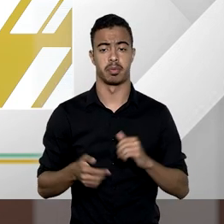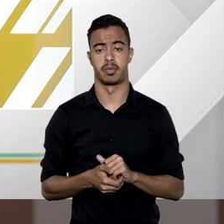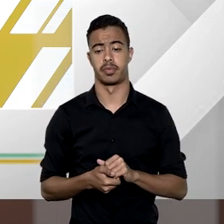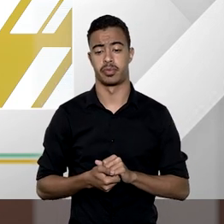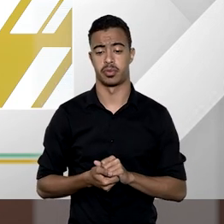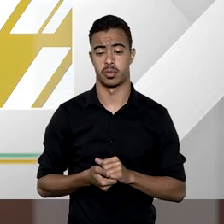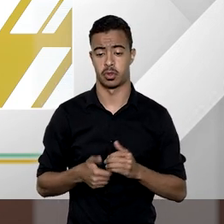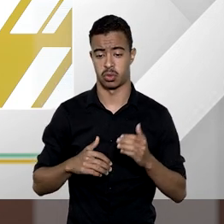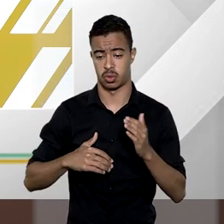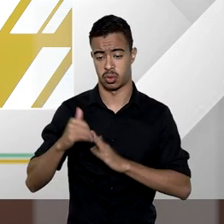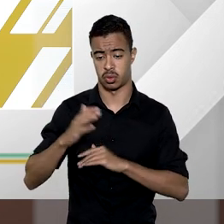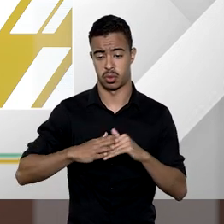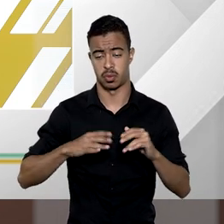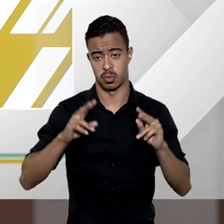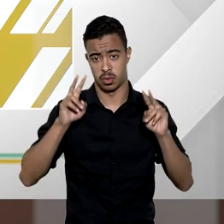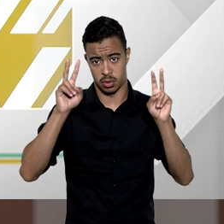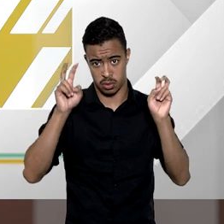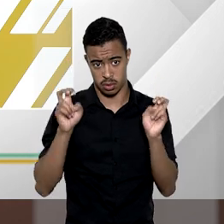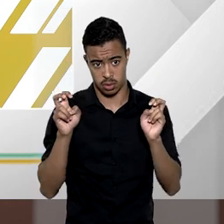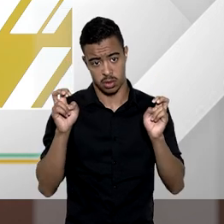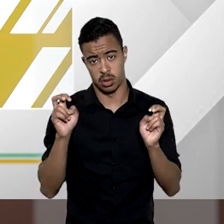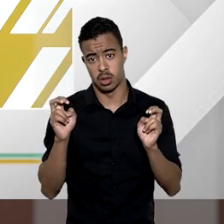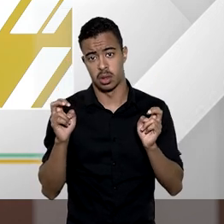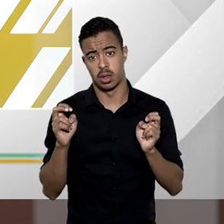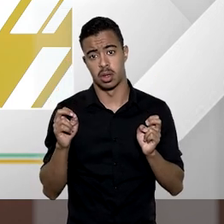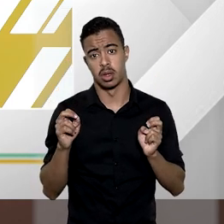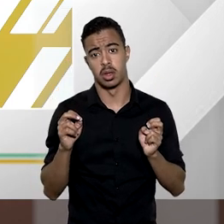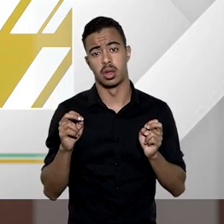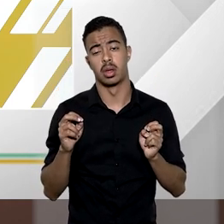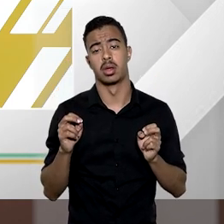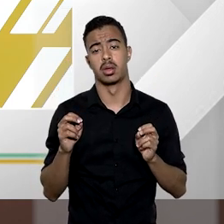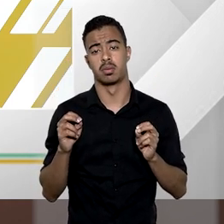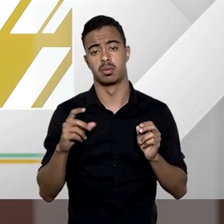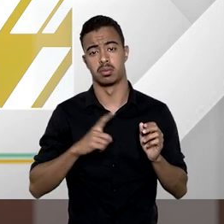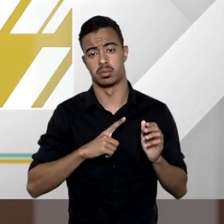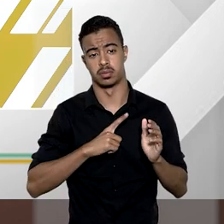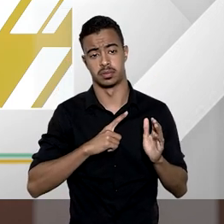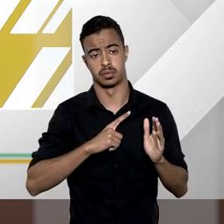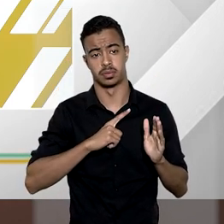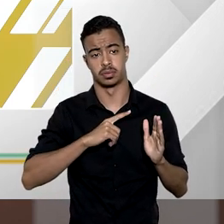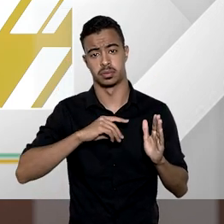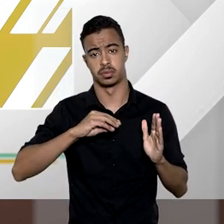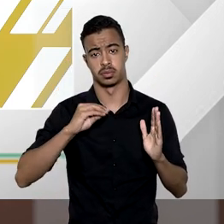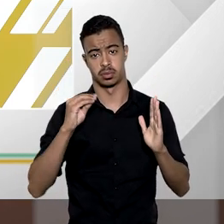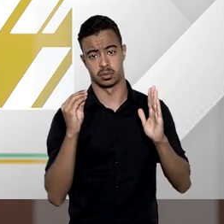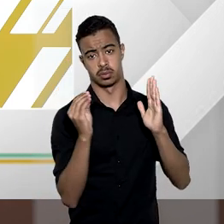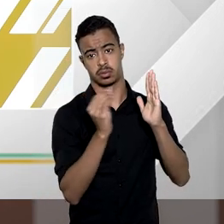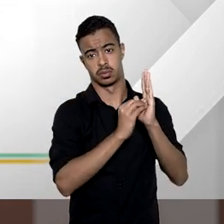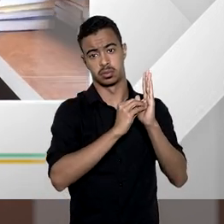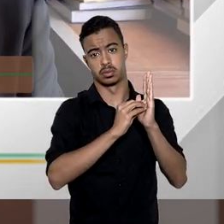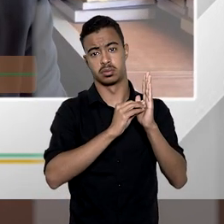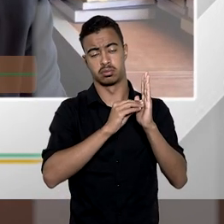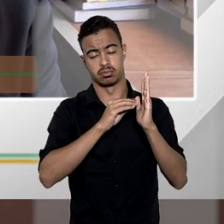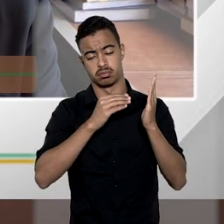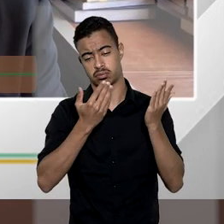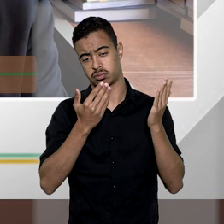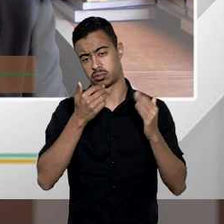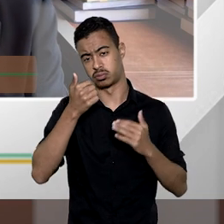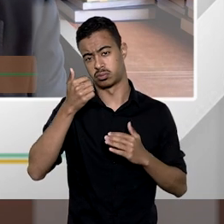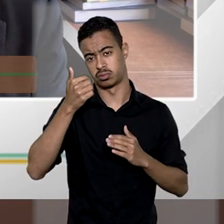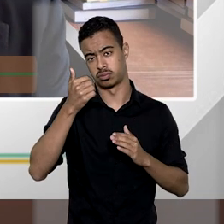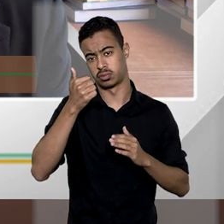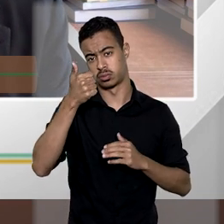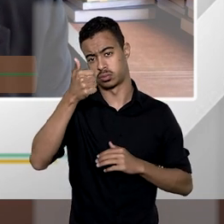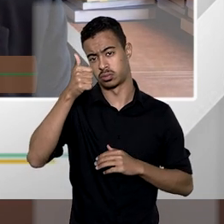existe a respeito desse tema desse assunto a tese fixada no tema 184 pelo STJ